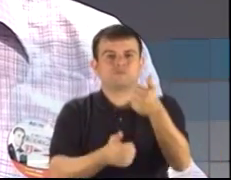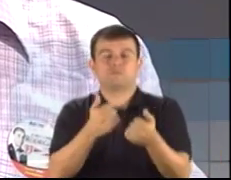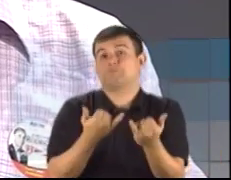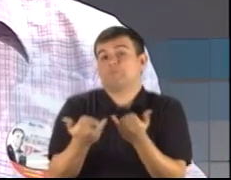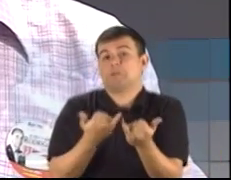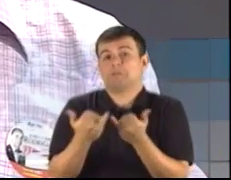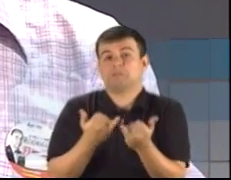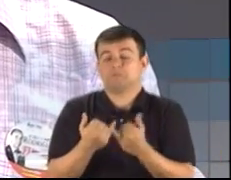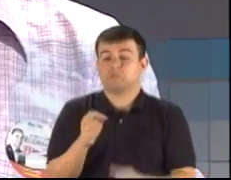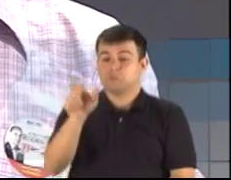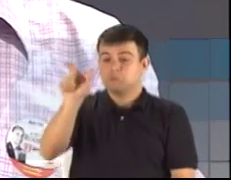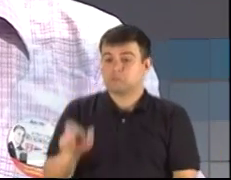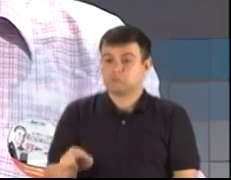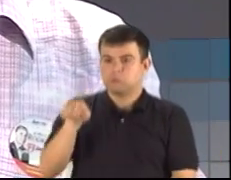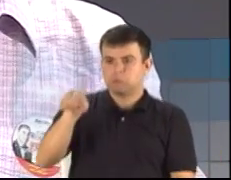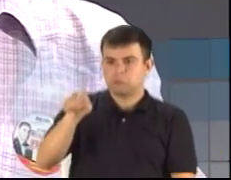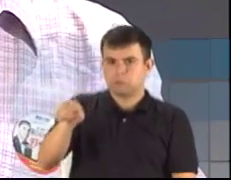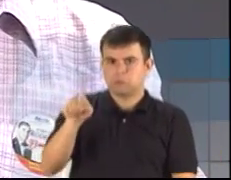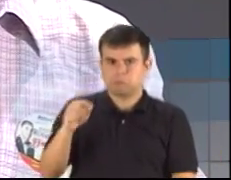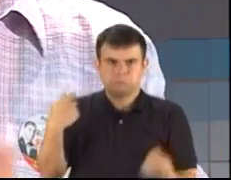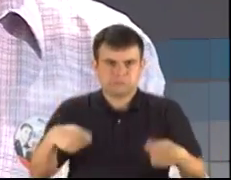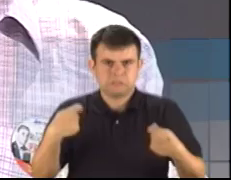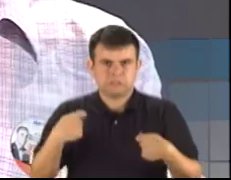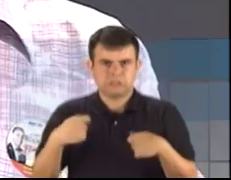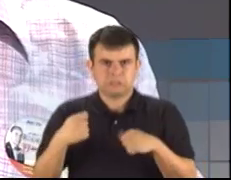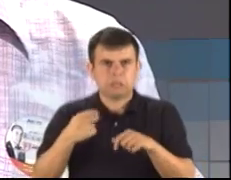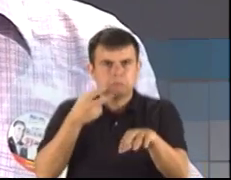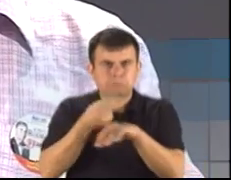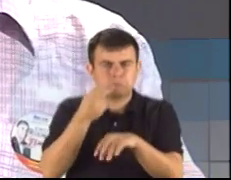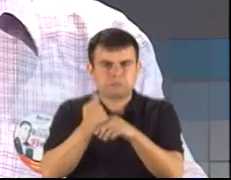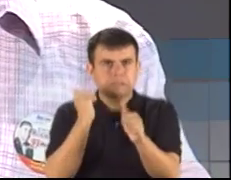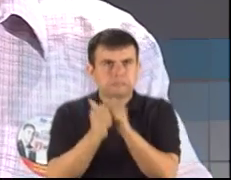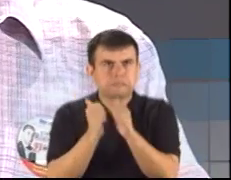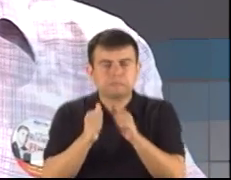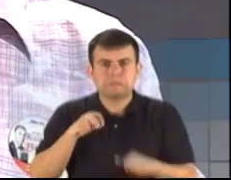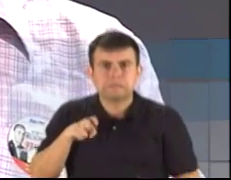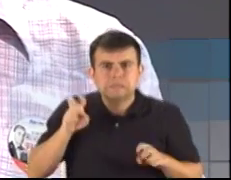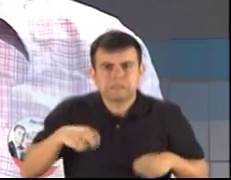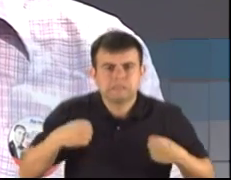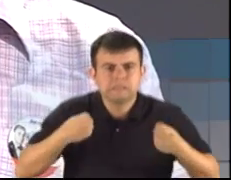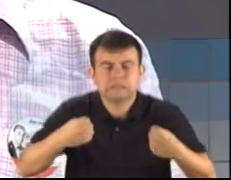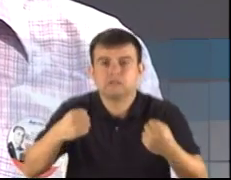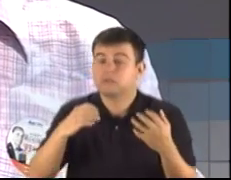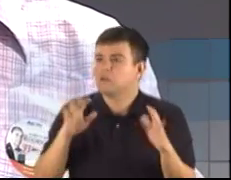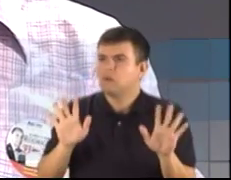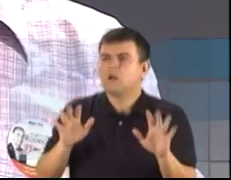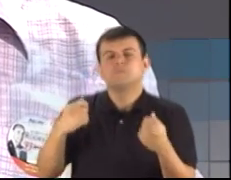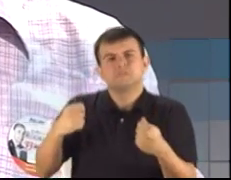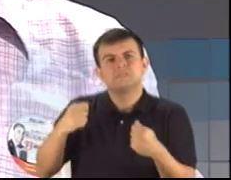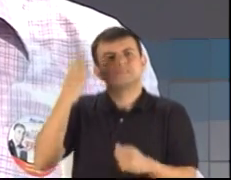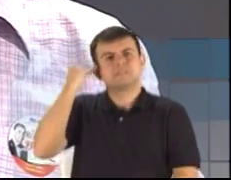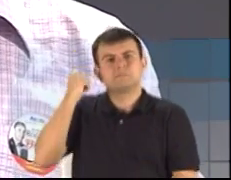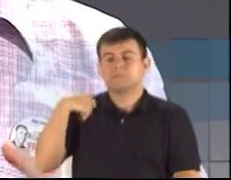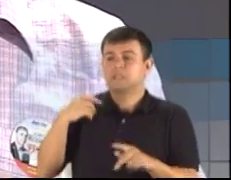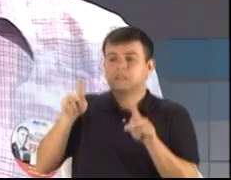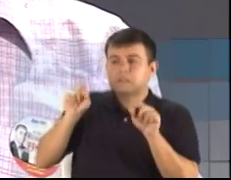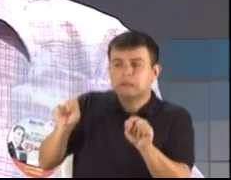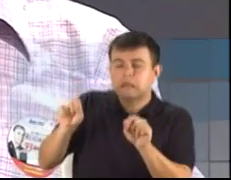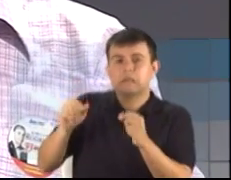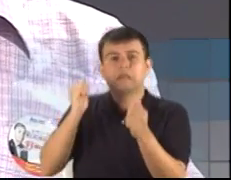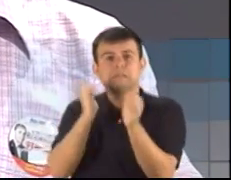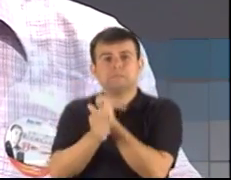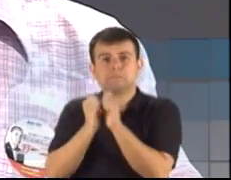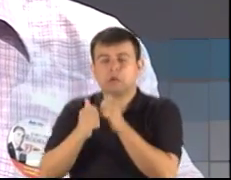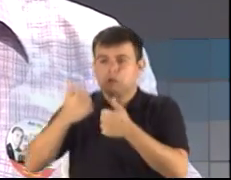um jogador de elite. Ele precisa saber realmente quem colocar para correr esse campo durante esses 30 segundos. Então, nós do